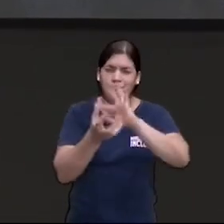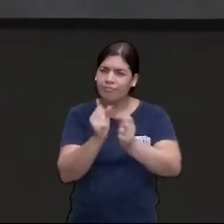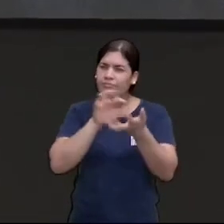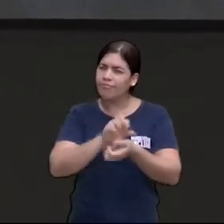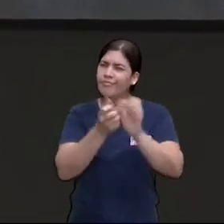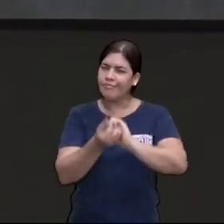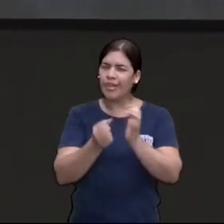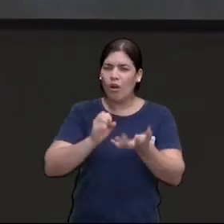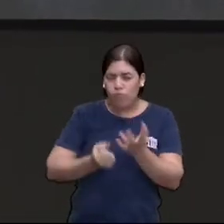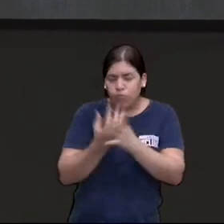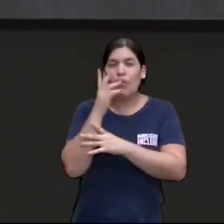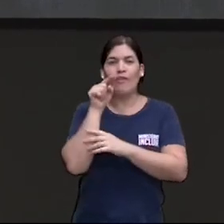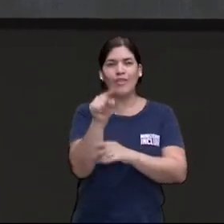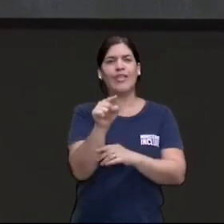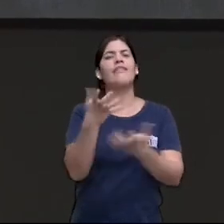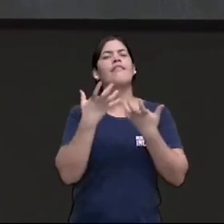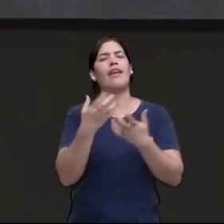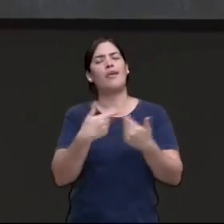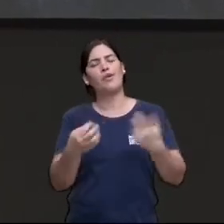Ele quer algo bom com você.